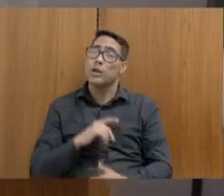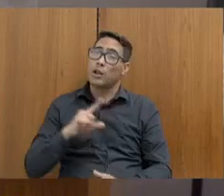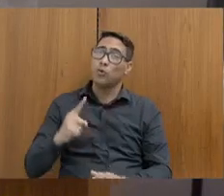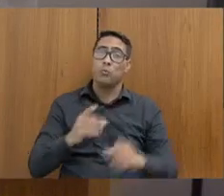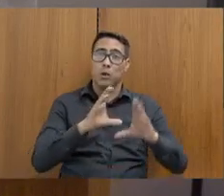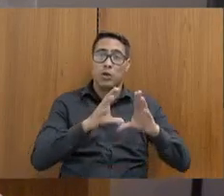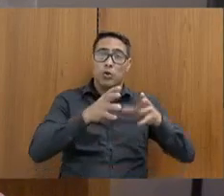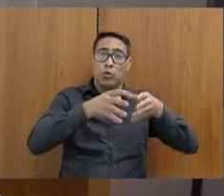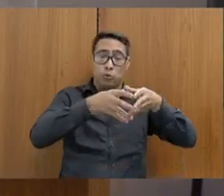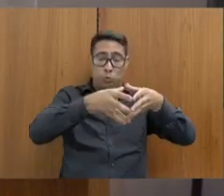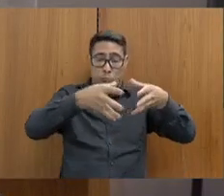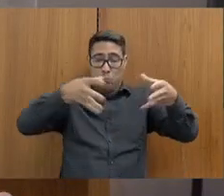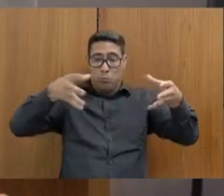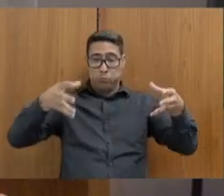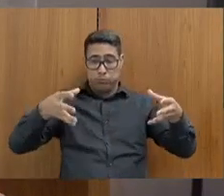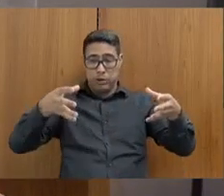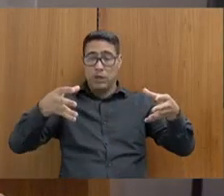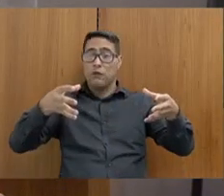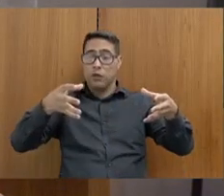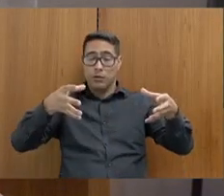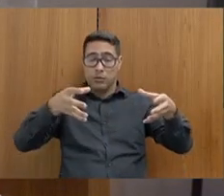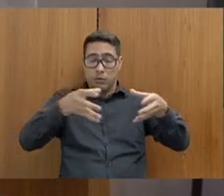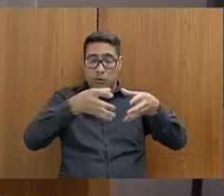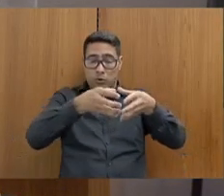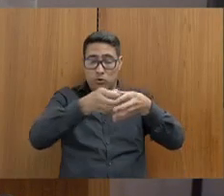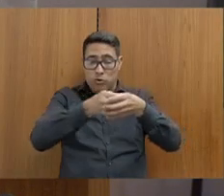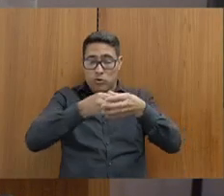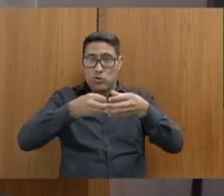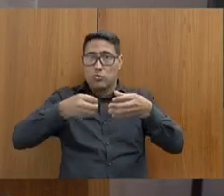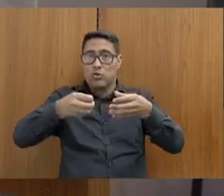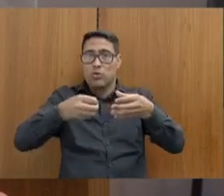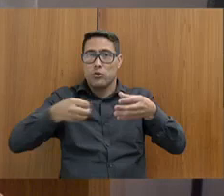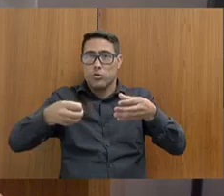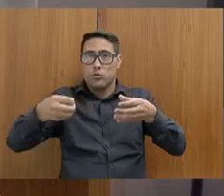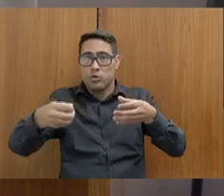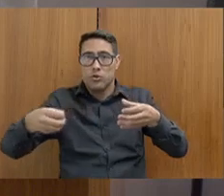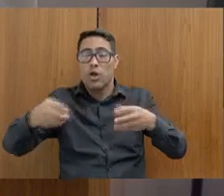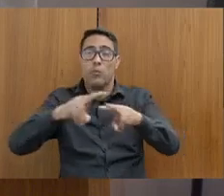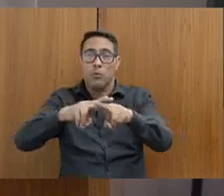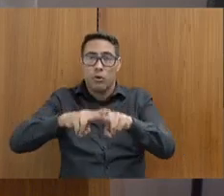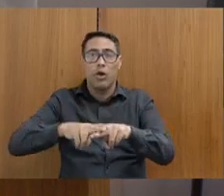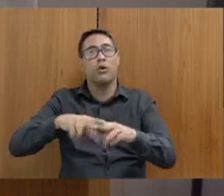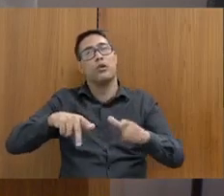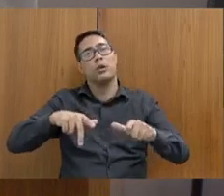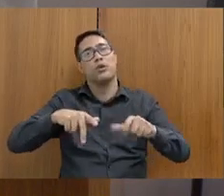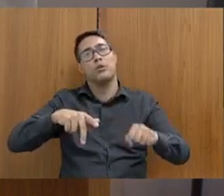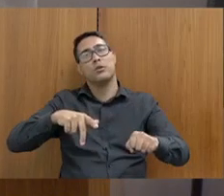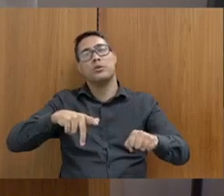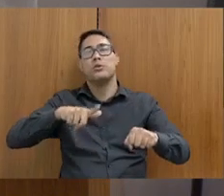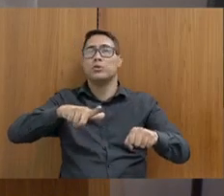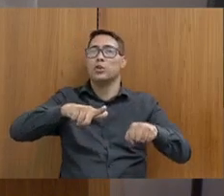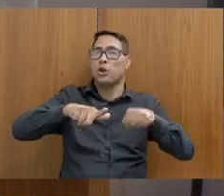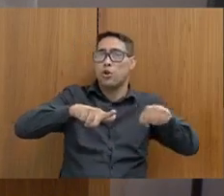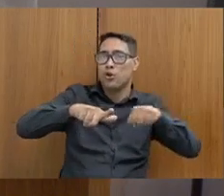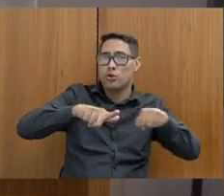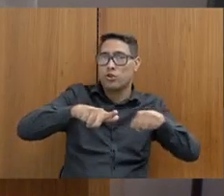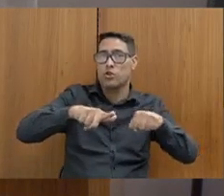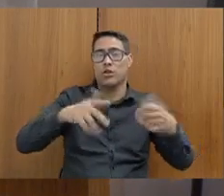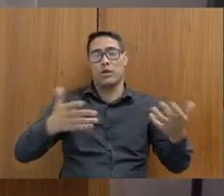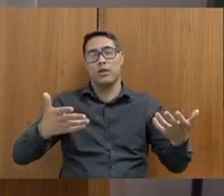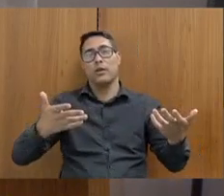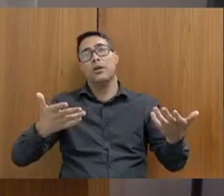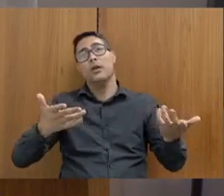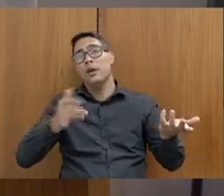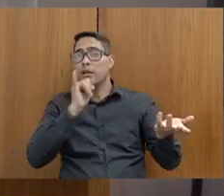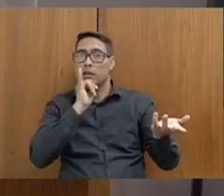que foi dividida por questões de logística. Então, não tenho condições de chamar os primeiros para chamar os segundos e chamar a última turma. Então,